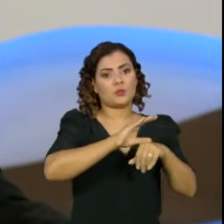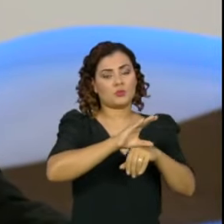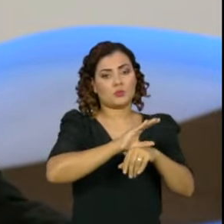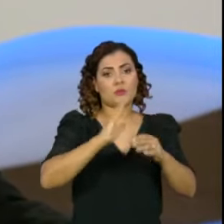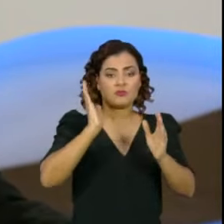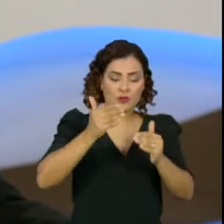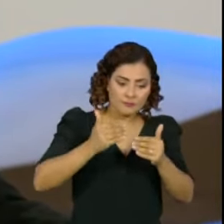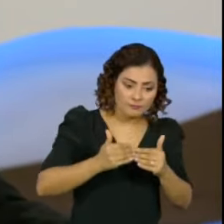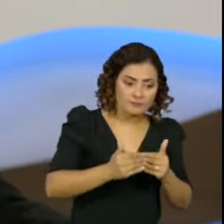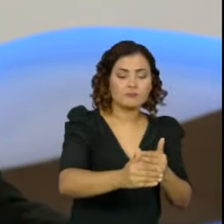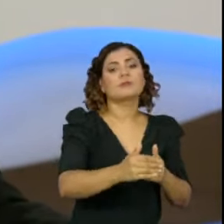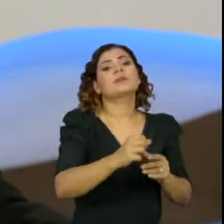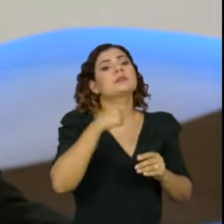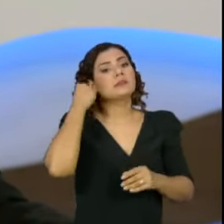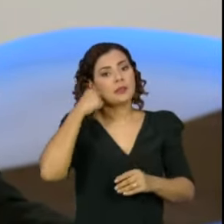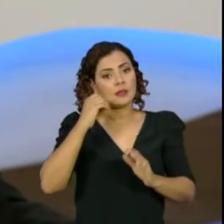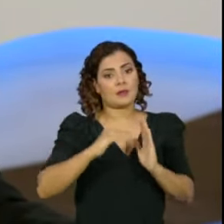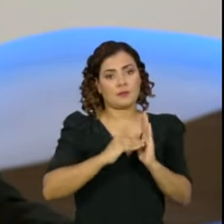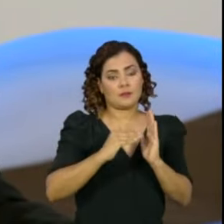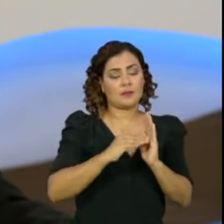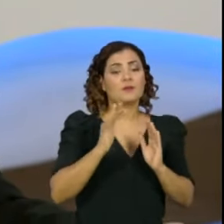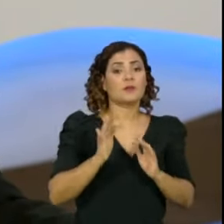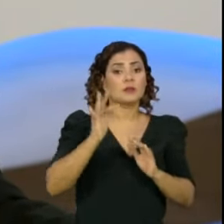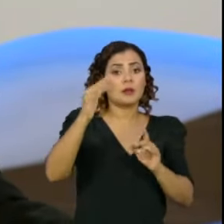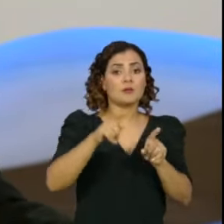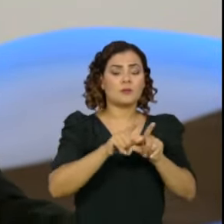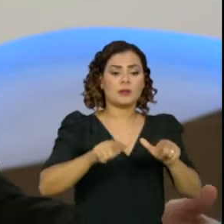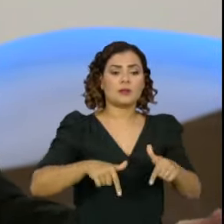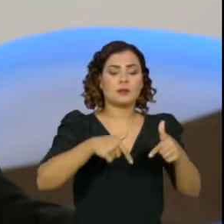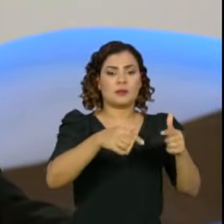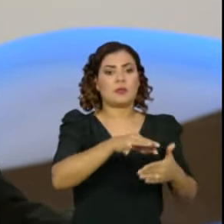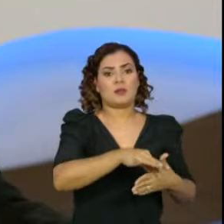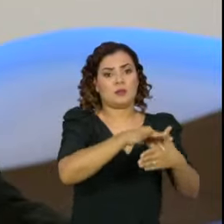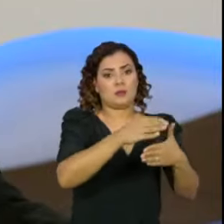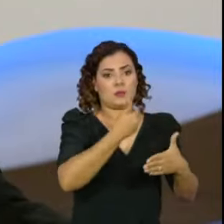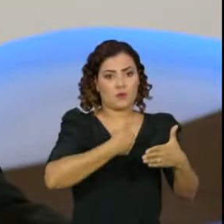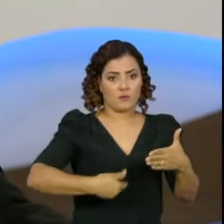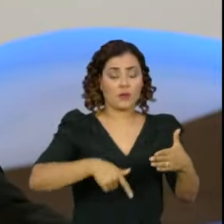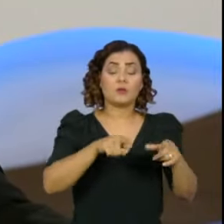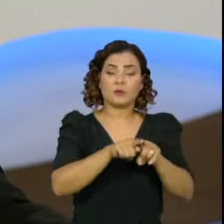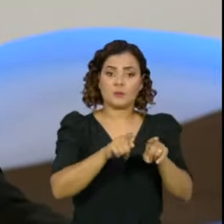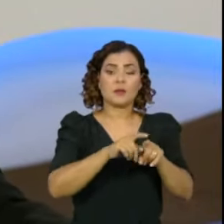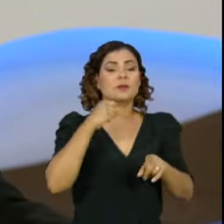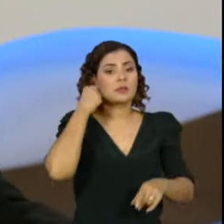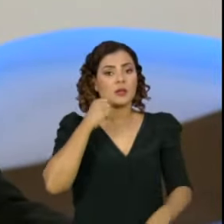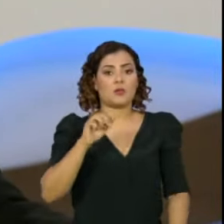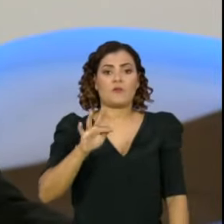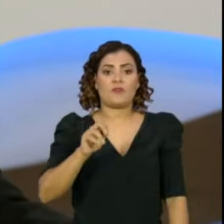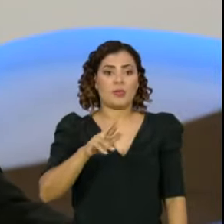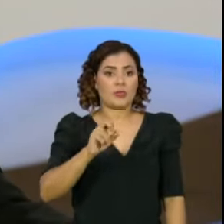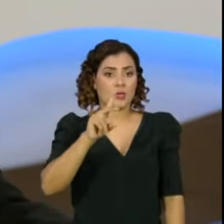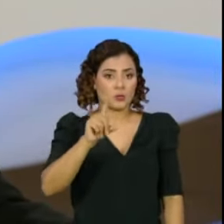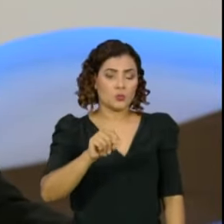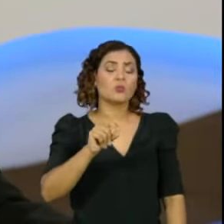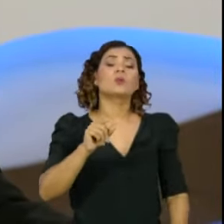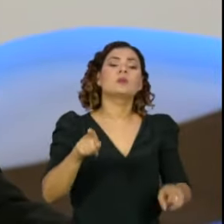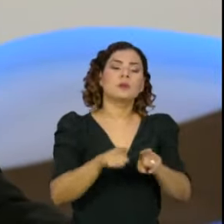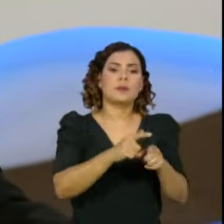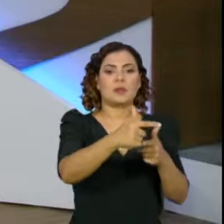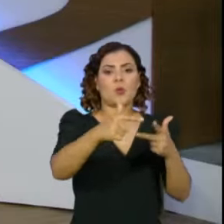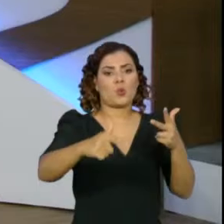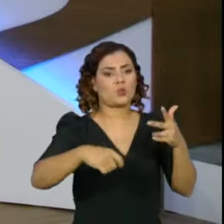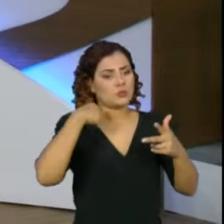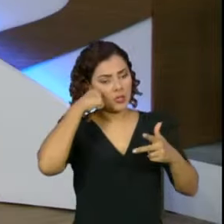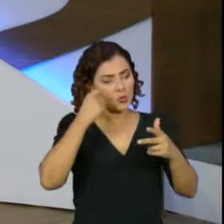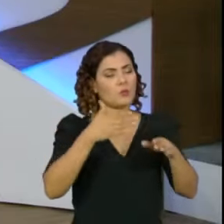inicialmente ao Senado Federal examinar. Foi uma iniciativa do então líder de governo, que ainda é o líder de governo, o senador Fernando Bezerra, subscrita por diversos outros